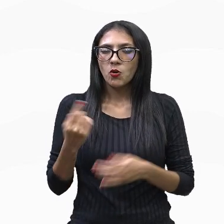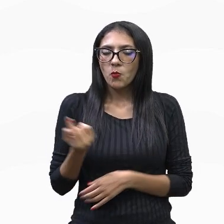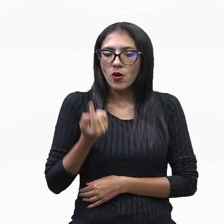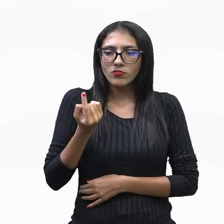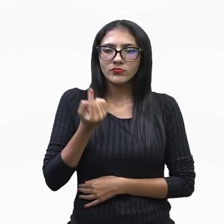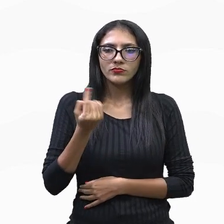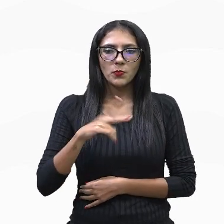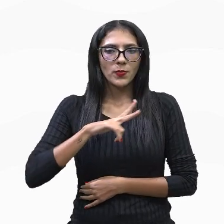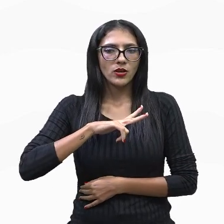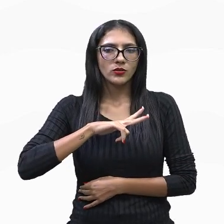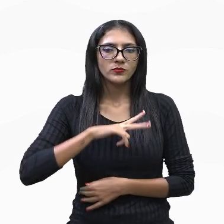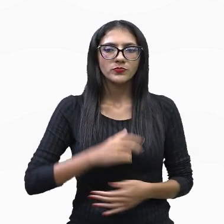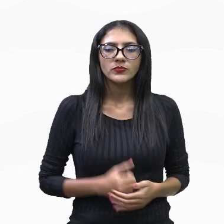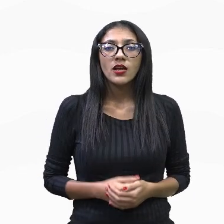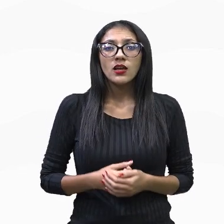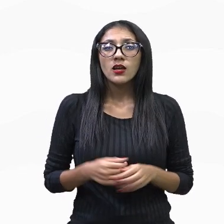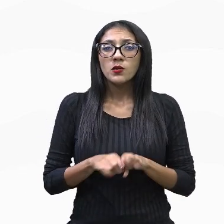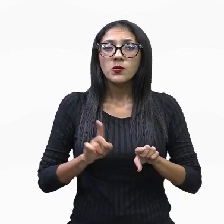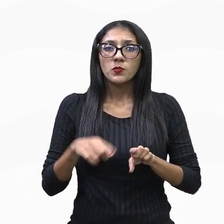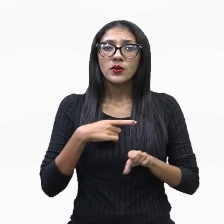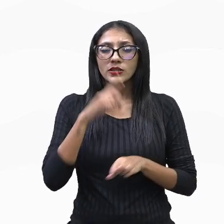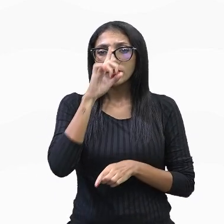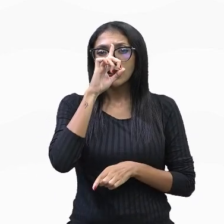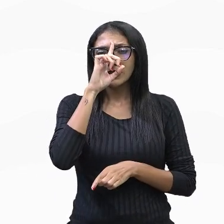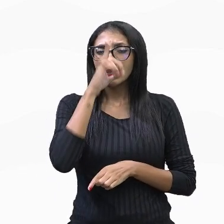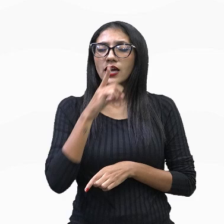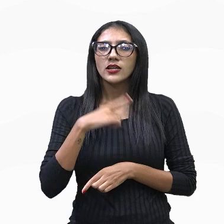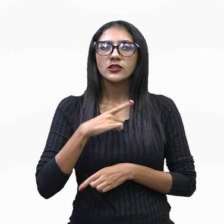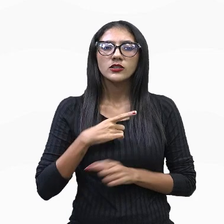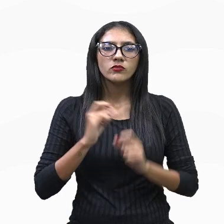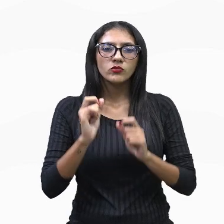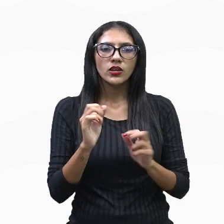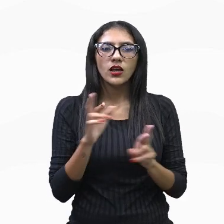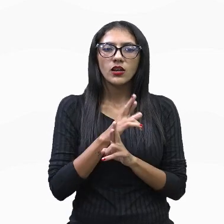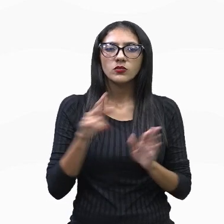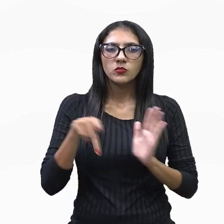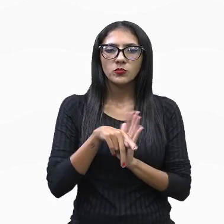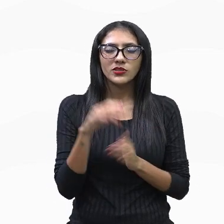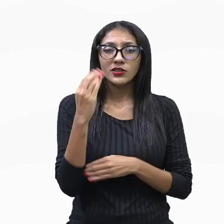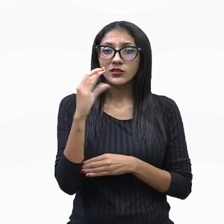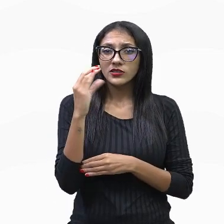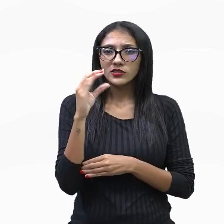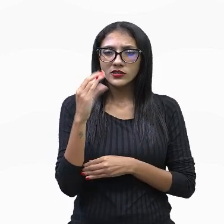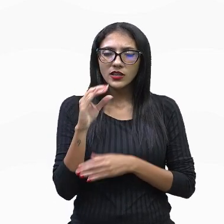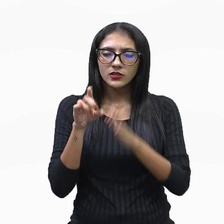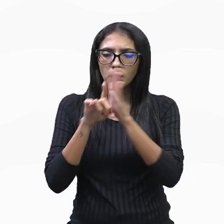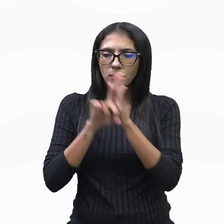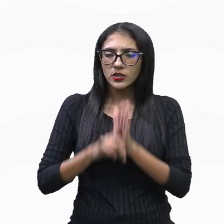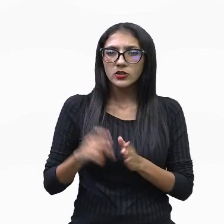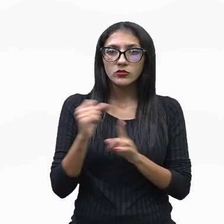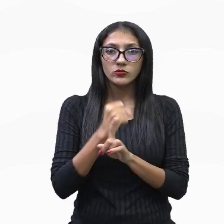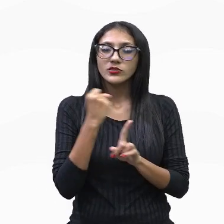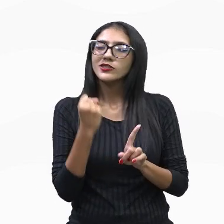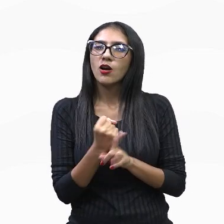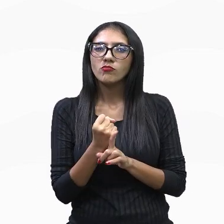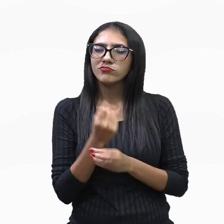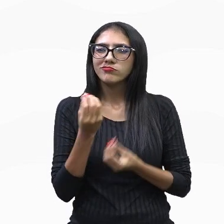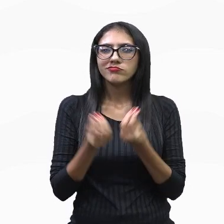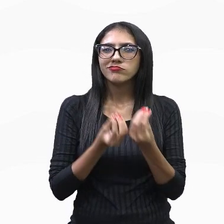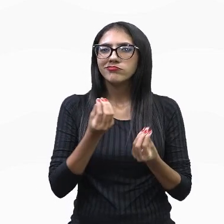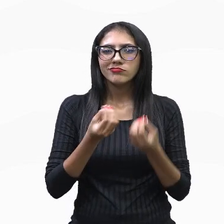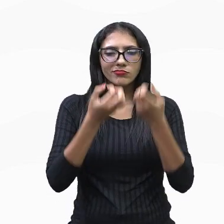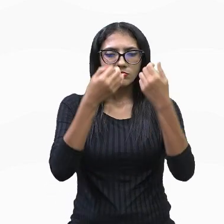Essas ideias foram adotadas pela ciência social da época para explicar as diferenças